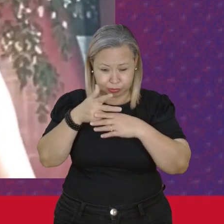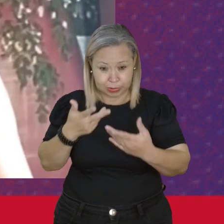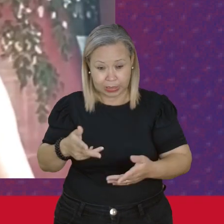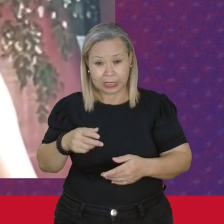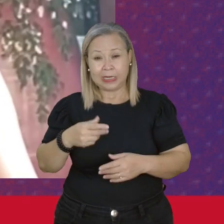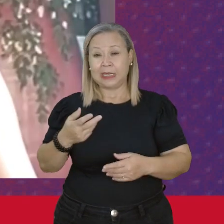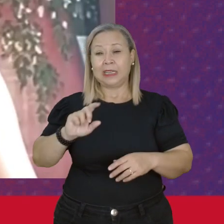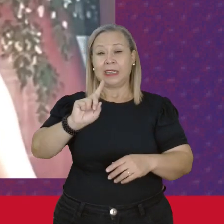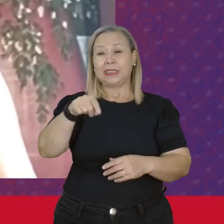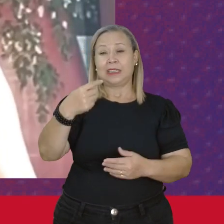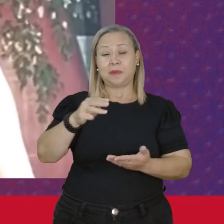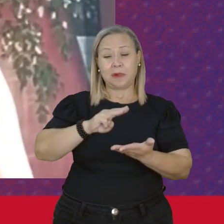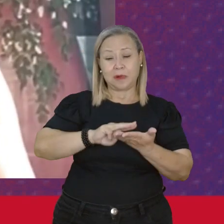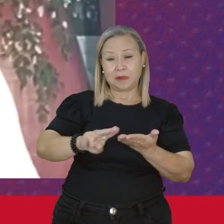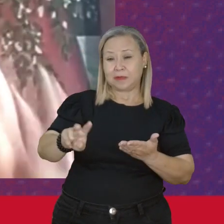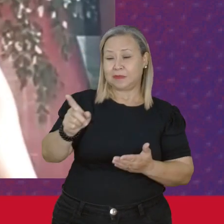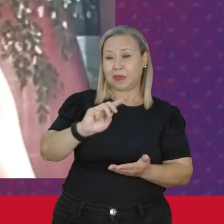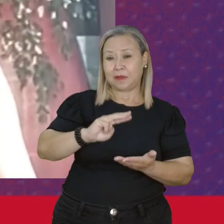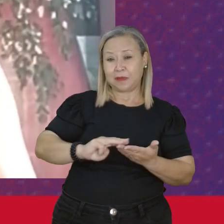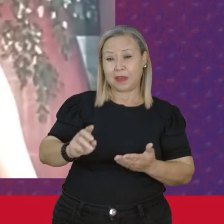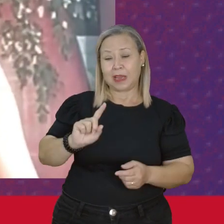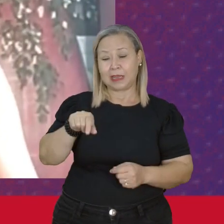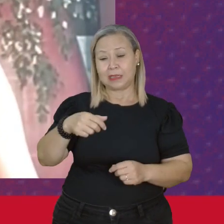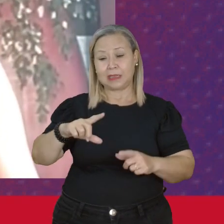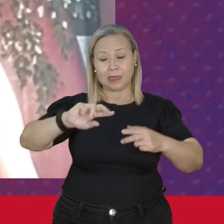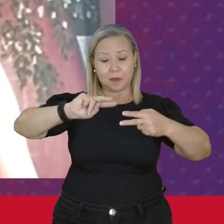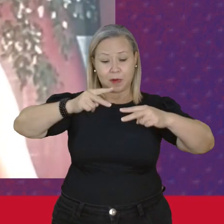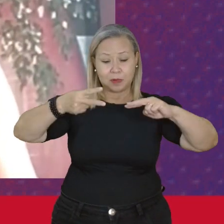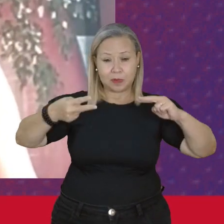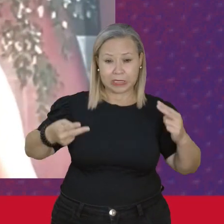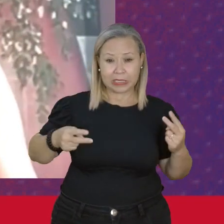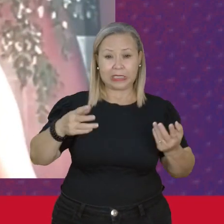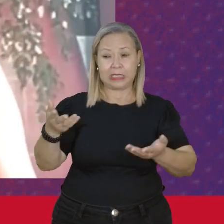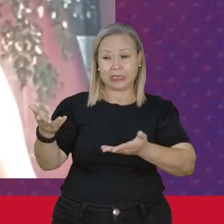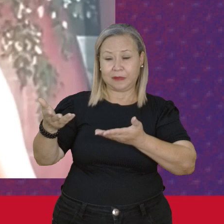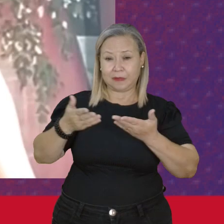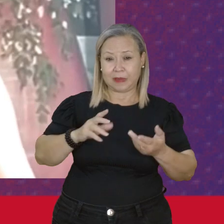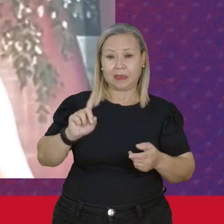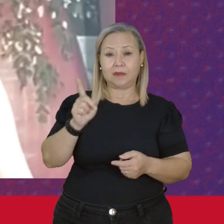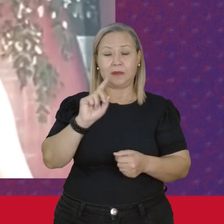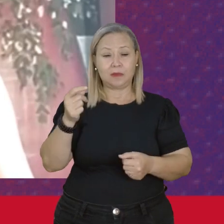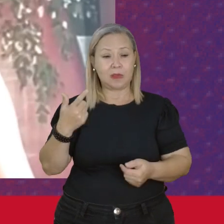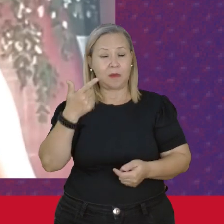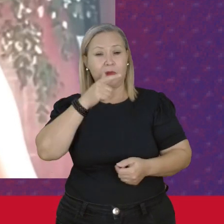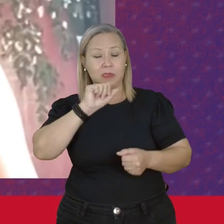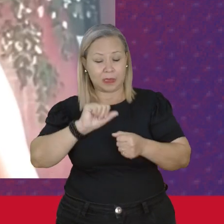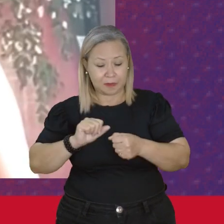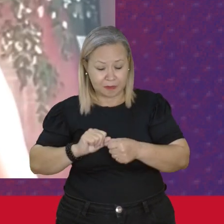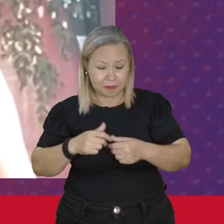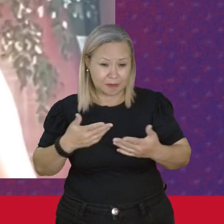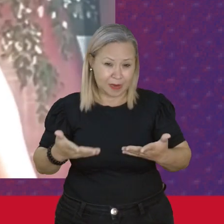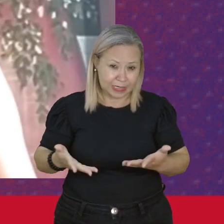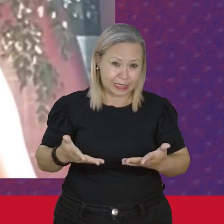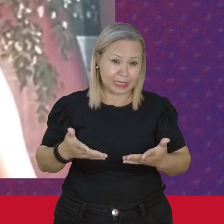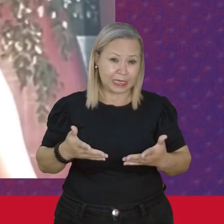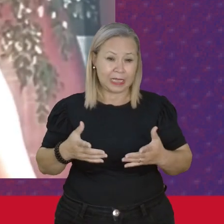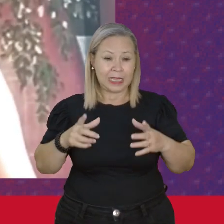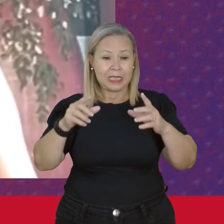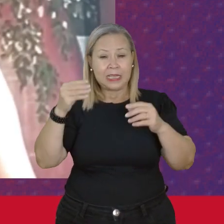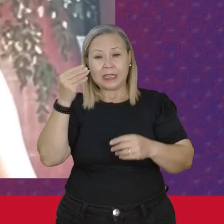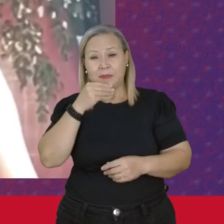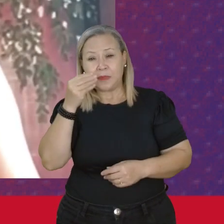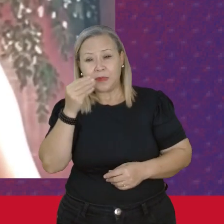enviar Depois o link veio Nós não conseguimos fazer Porque a internet Era muito fraca Muito baixa Não